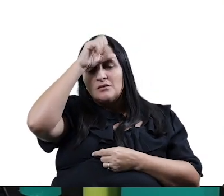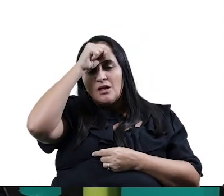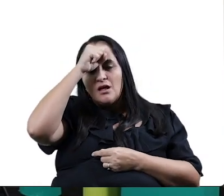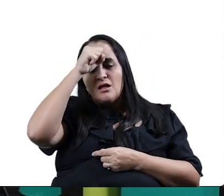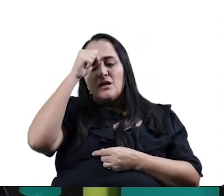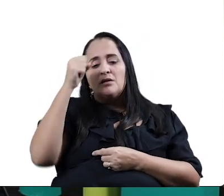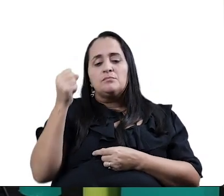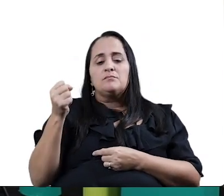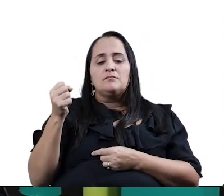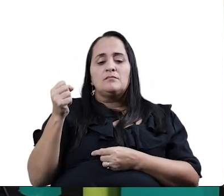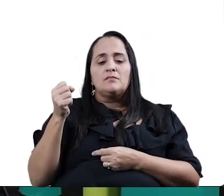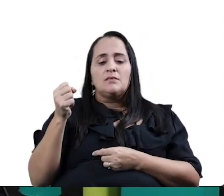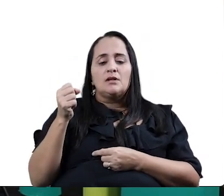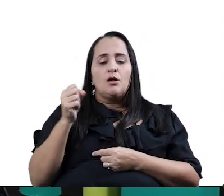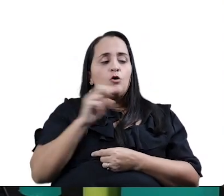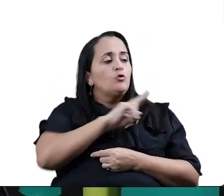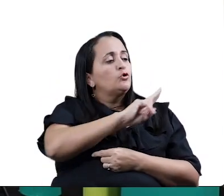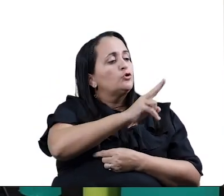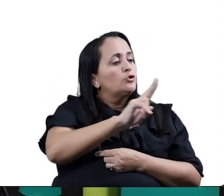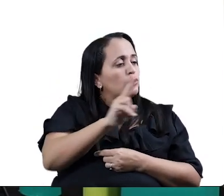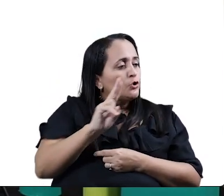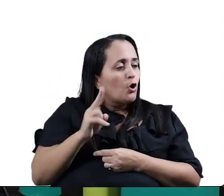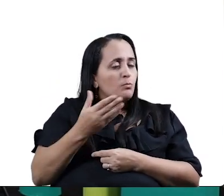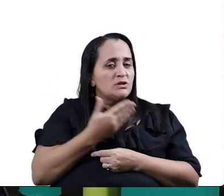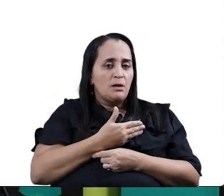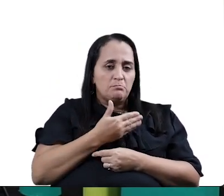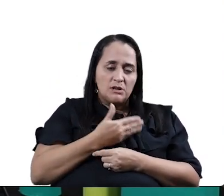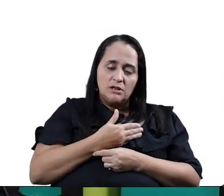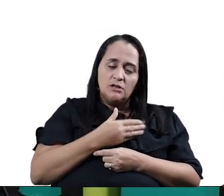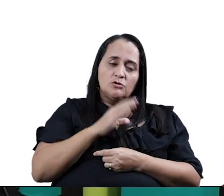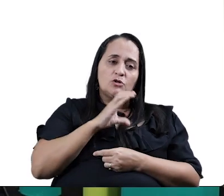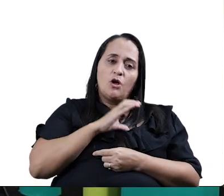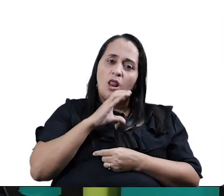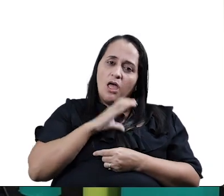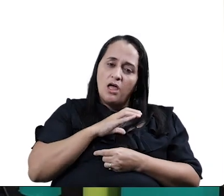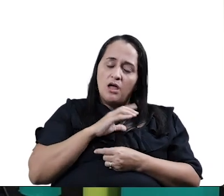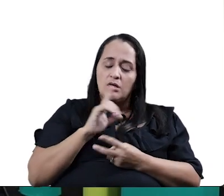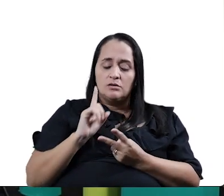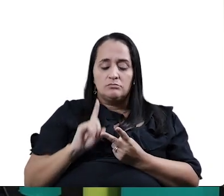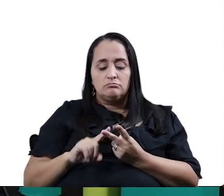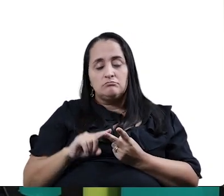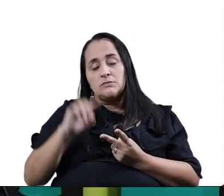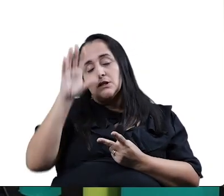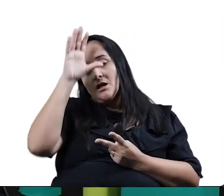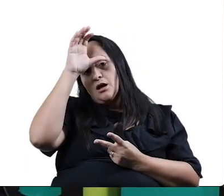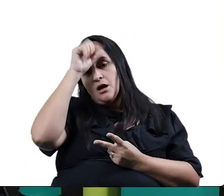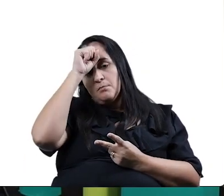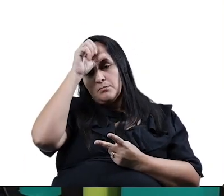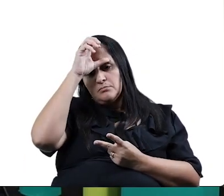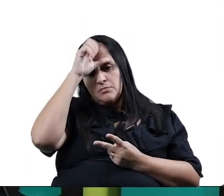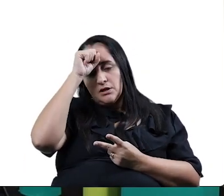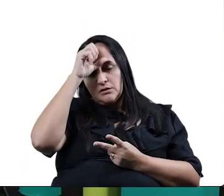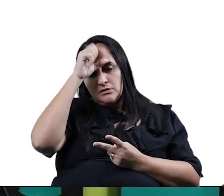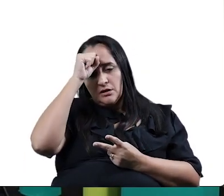aprender o nome das nossas colegas, o nome dos nossos amiguinhos, e também podemos aprender